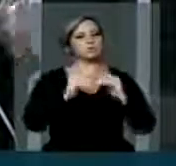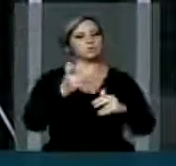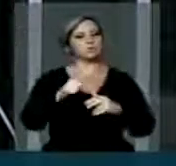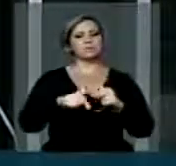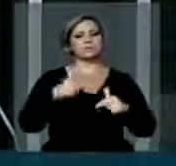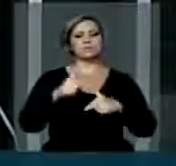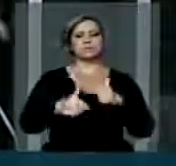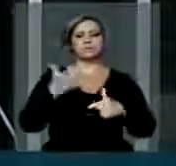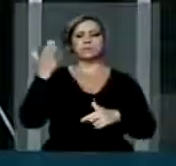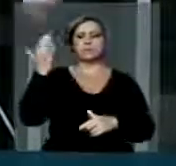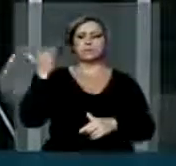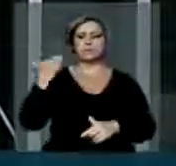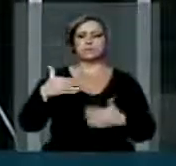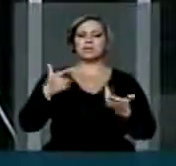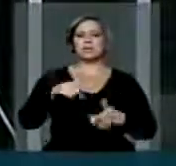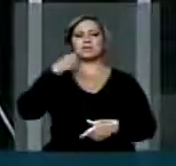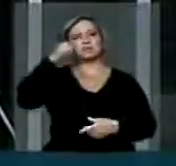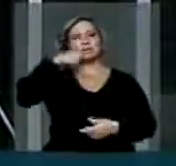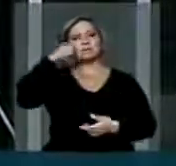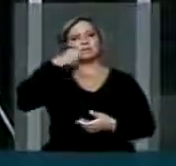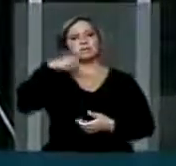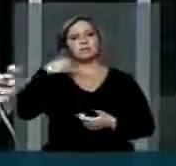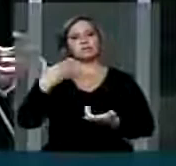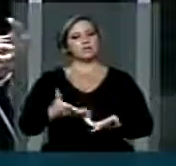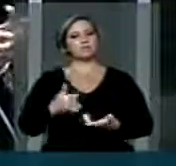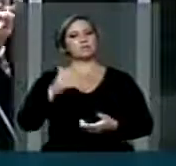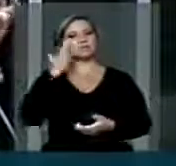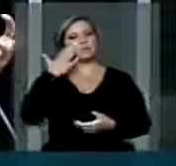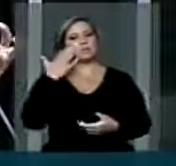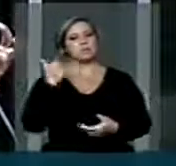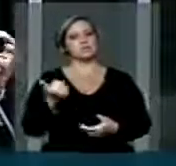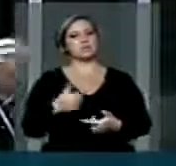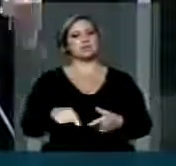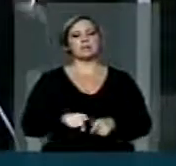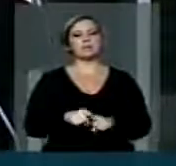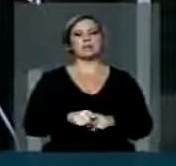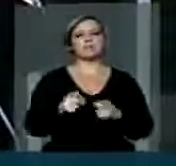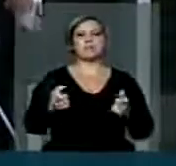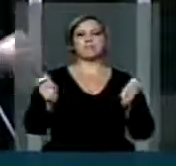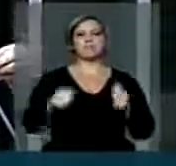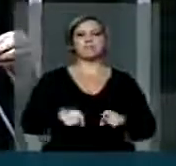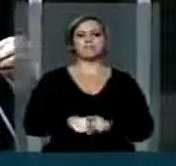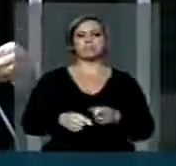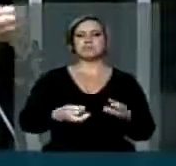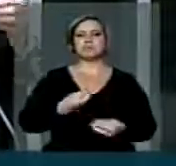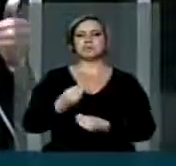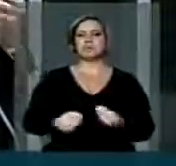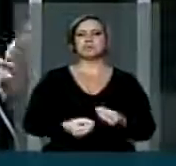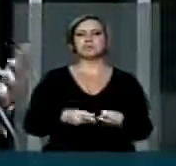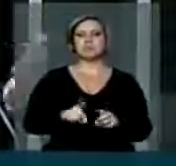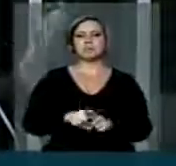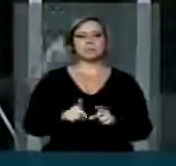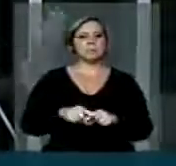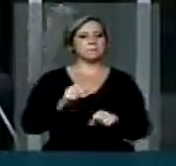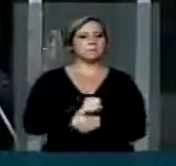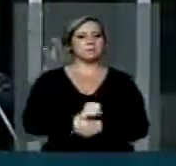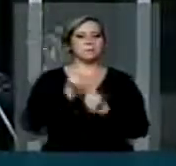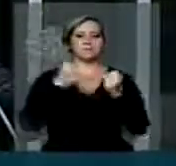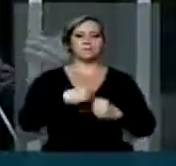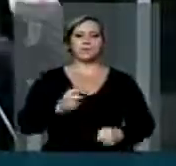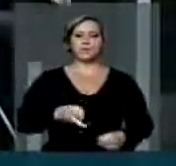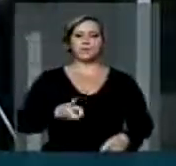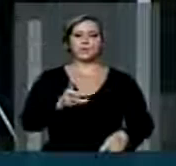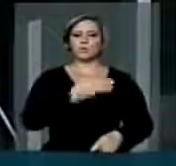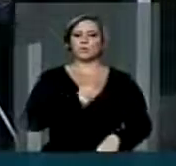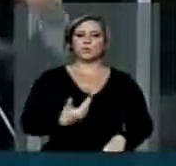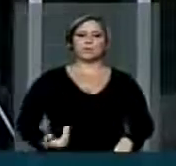que representou no passado, como deputado, senador. Sabendo desta situação, é preciso dizer que não é mais possível continuar com esse